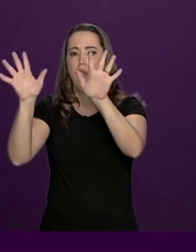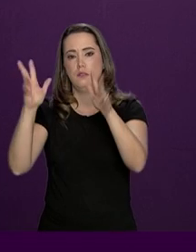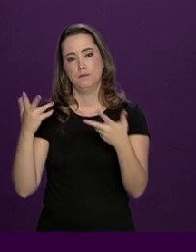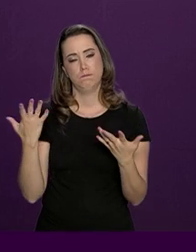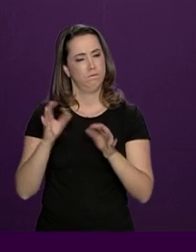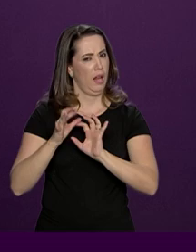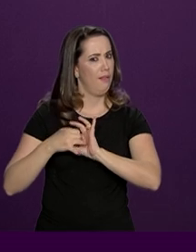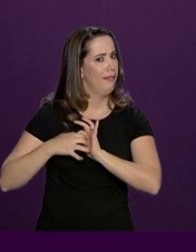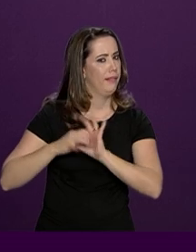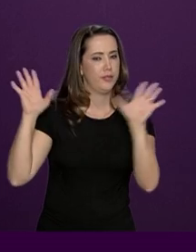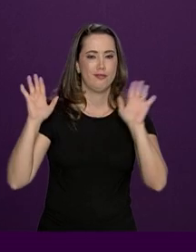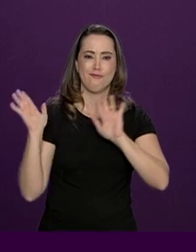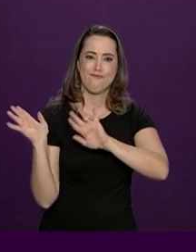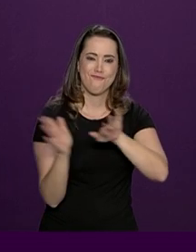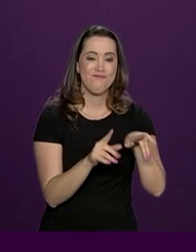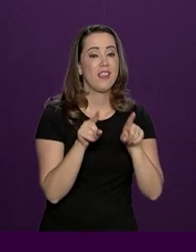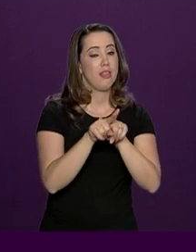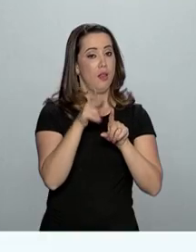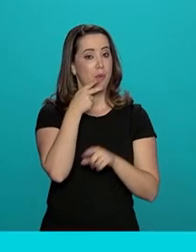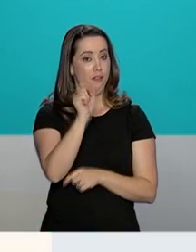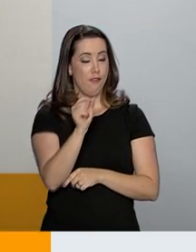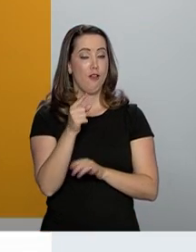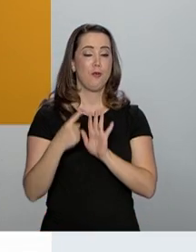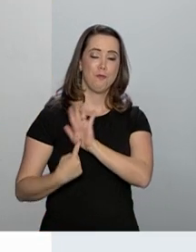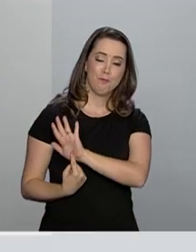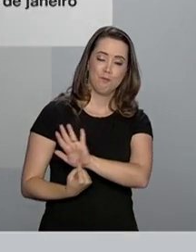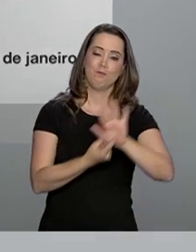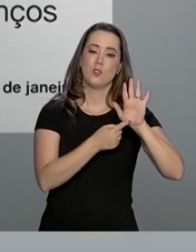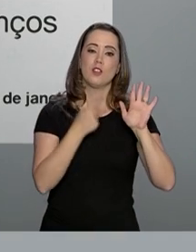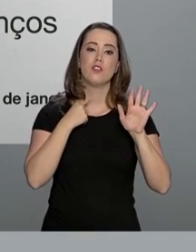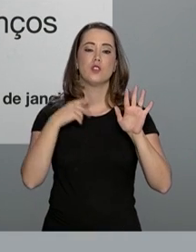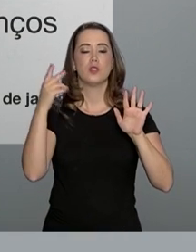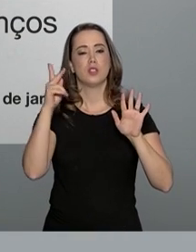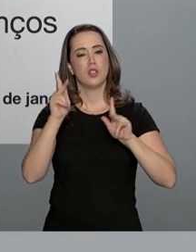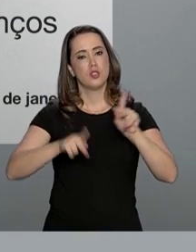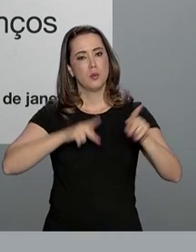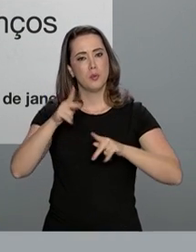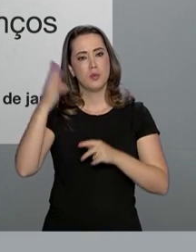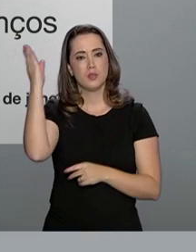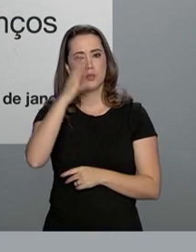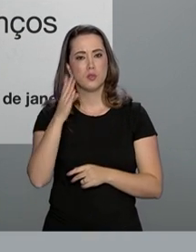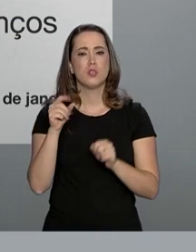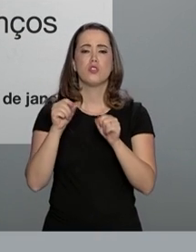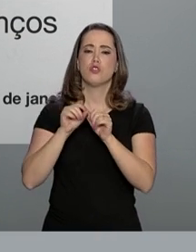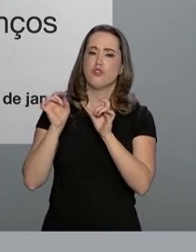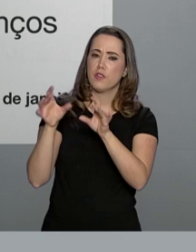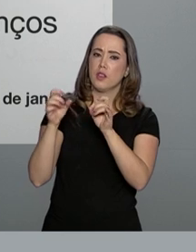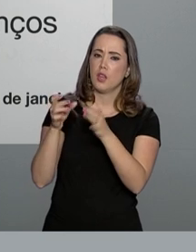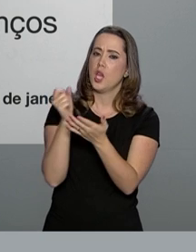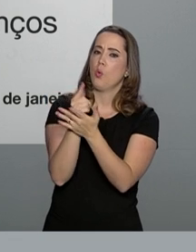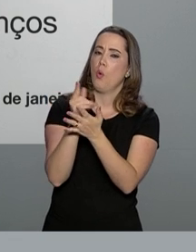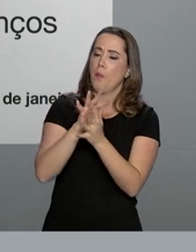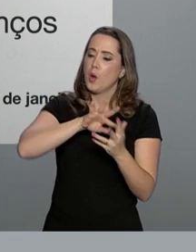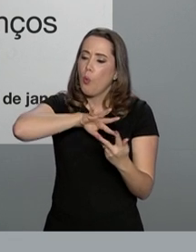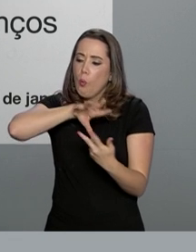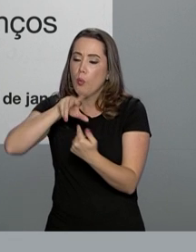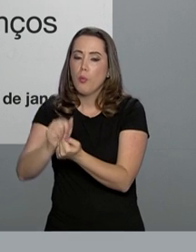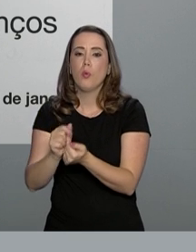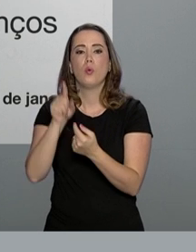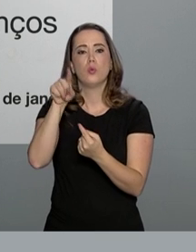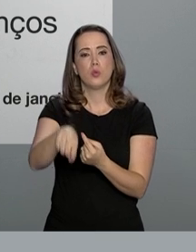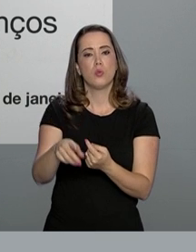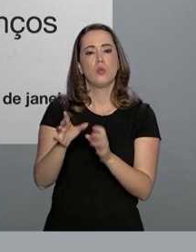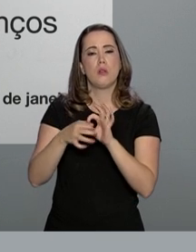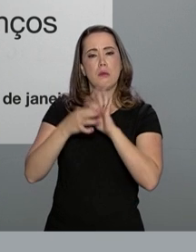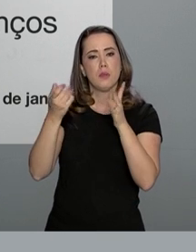disse também que vai mostrar o desejo do povo brasileiro de fazer comércio com o mundo todo, prezando pela liberdade